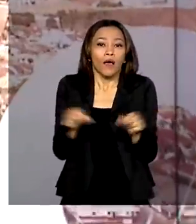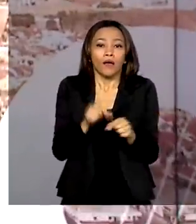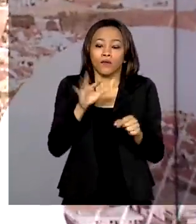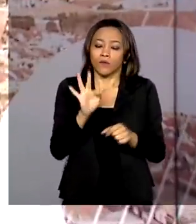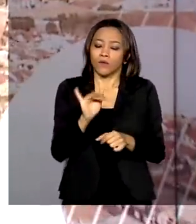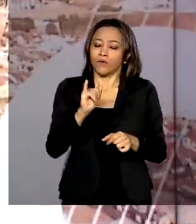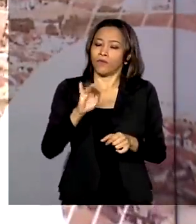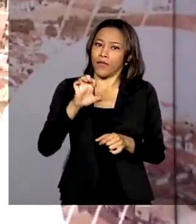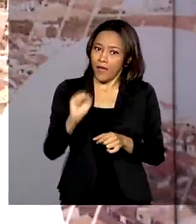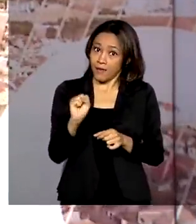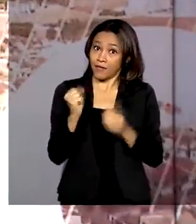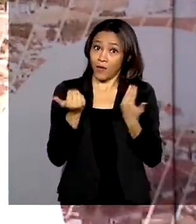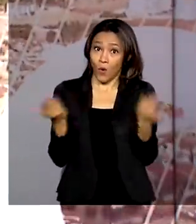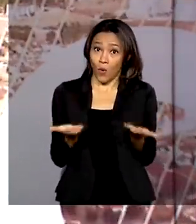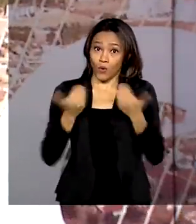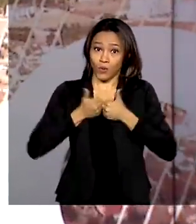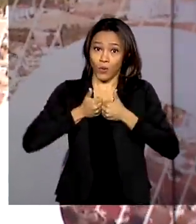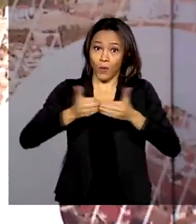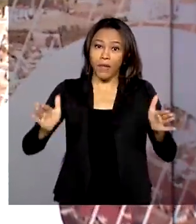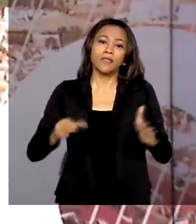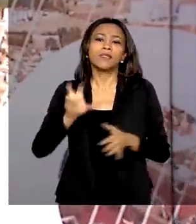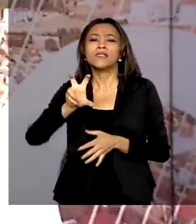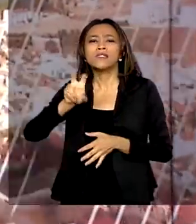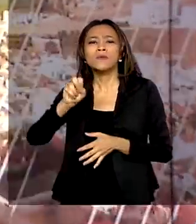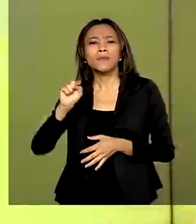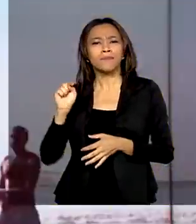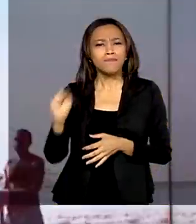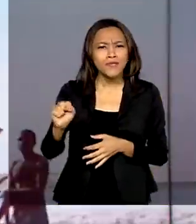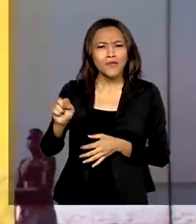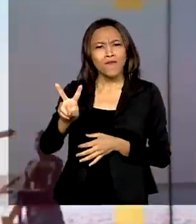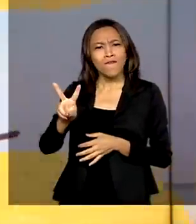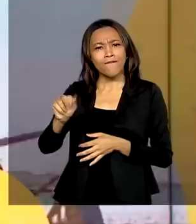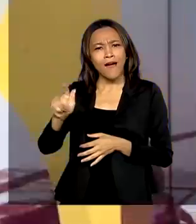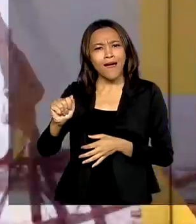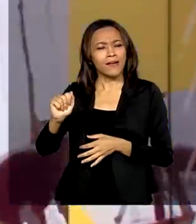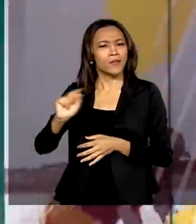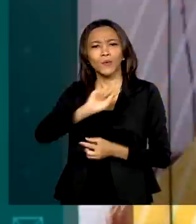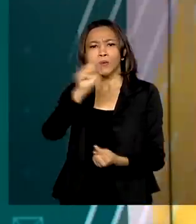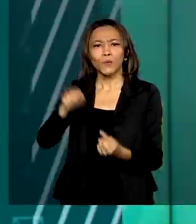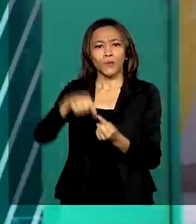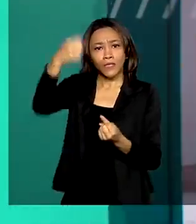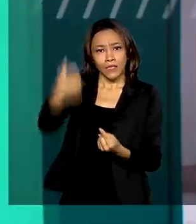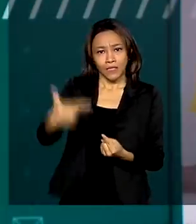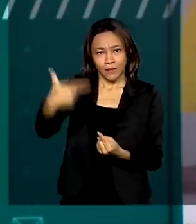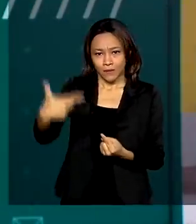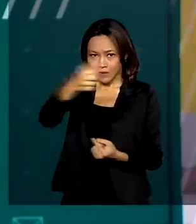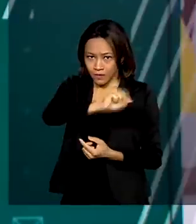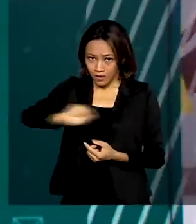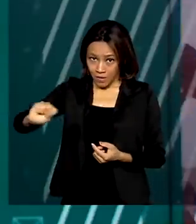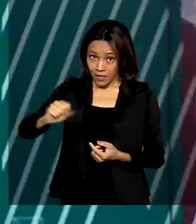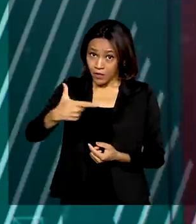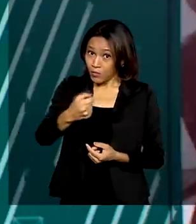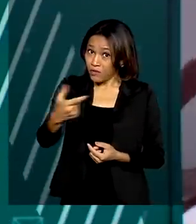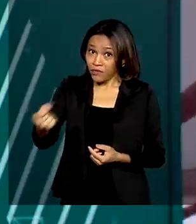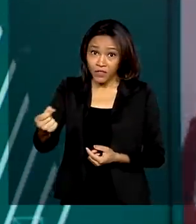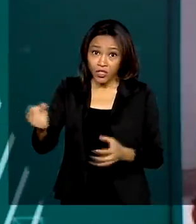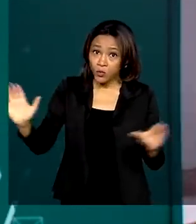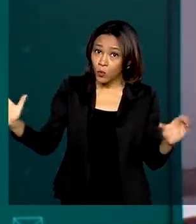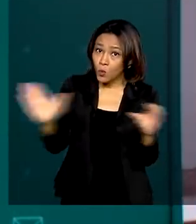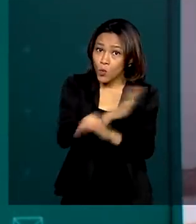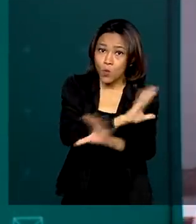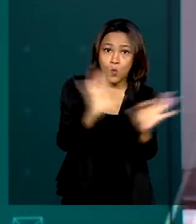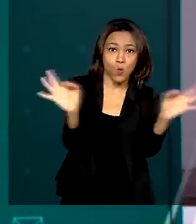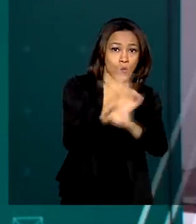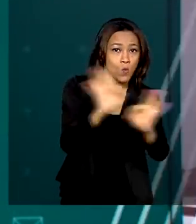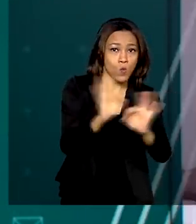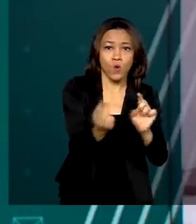FIES, começam hoje. São 50 mil vagas referentes ao segundo semestre de 2020 que não foram ocupadas no primeiro